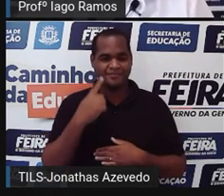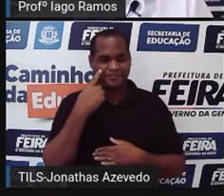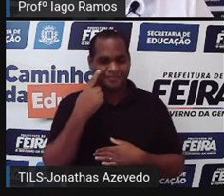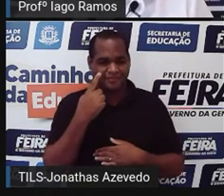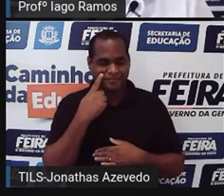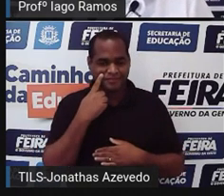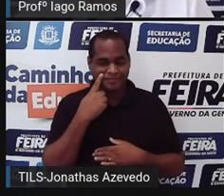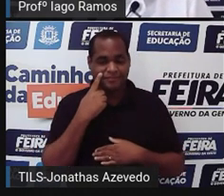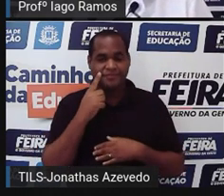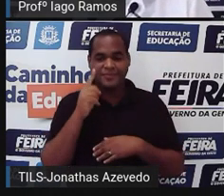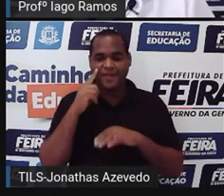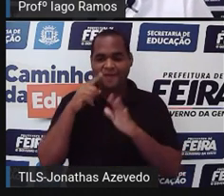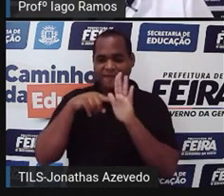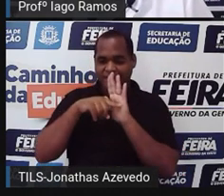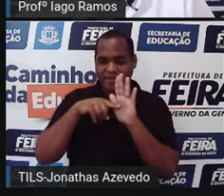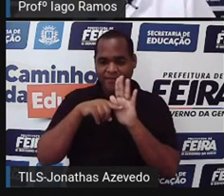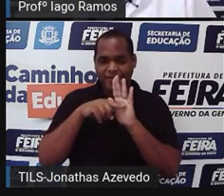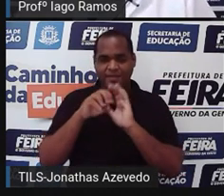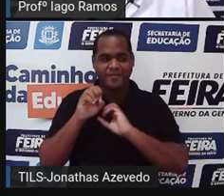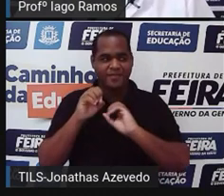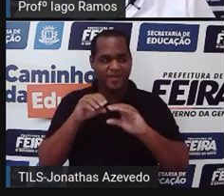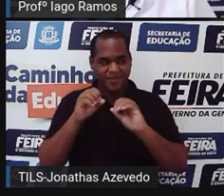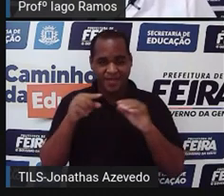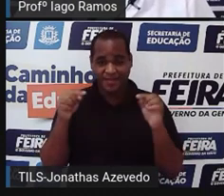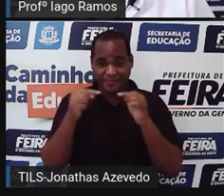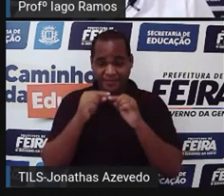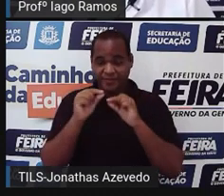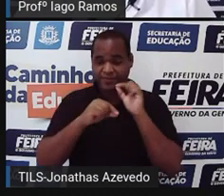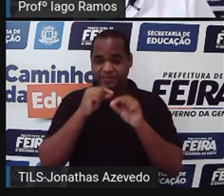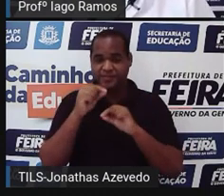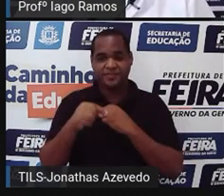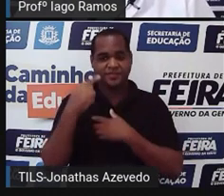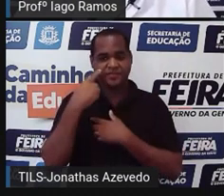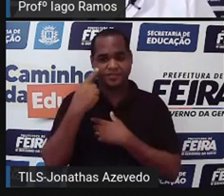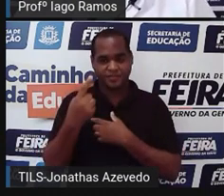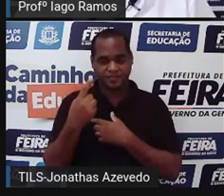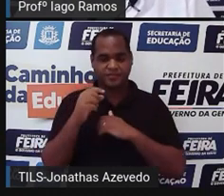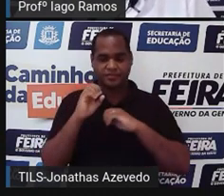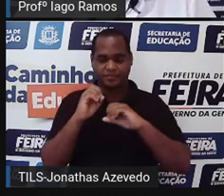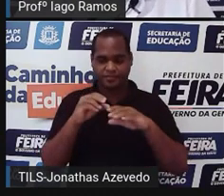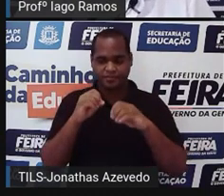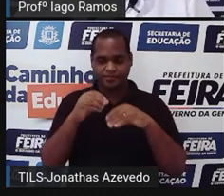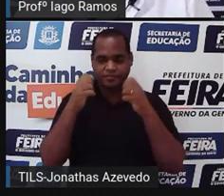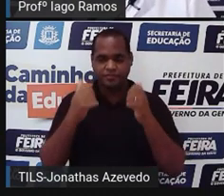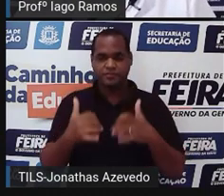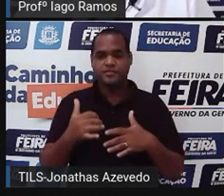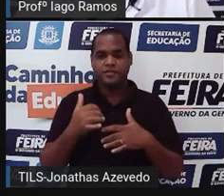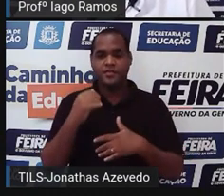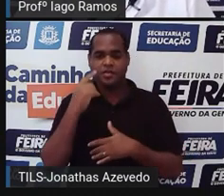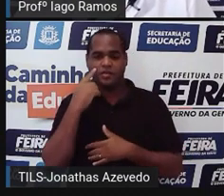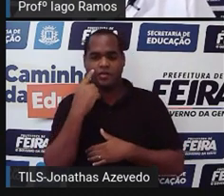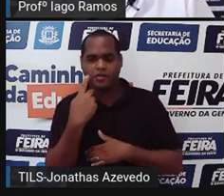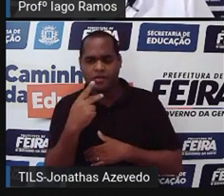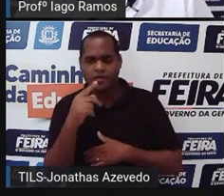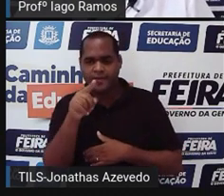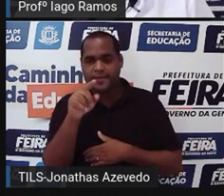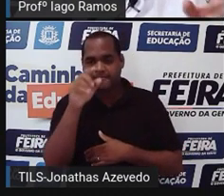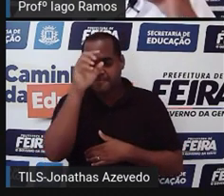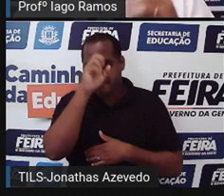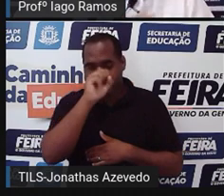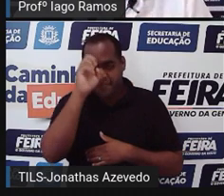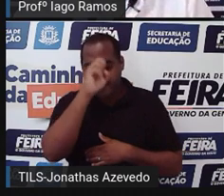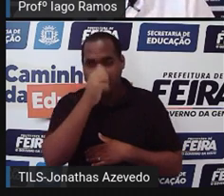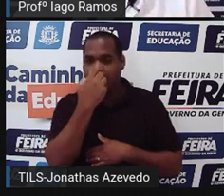avaliação da aula inteira, né? Sobre essa aula aqui, ó. Escreve, tira um momento para escrever um